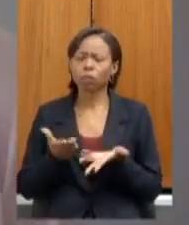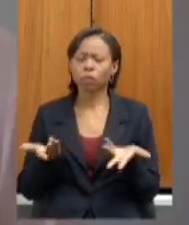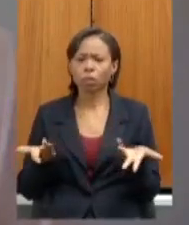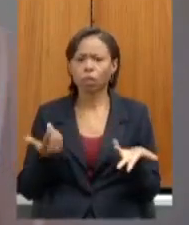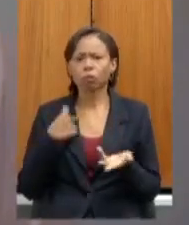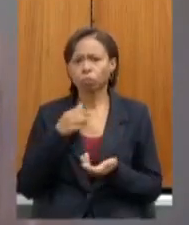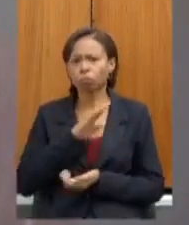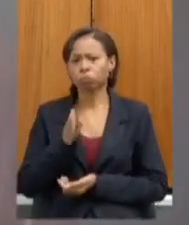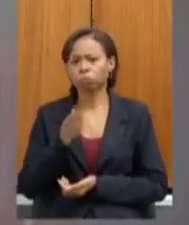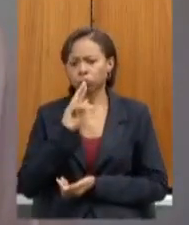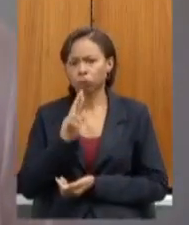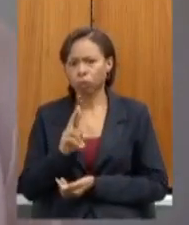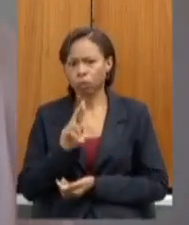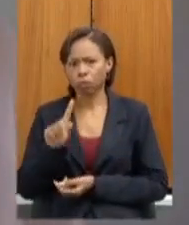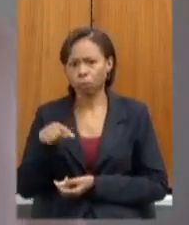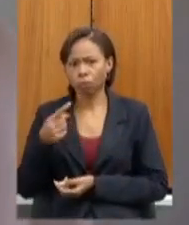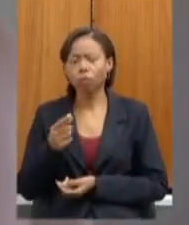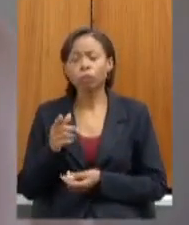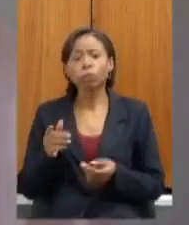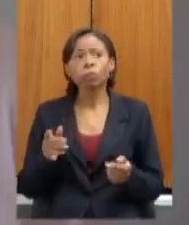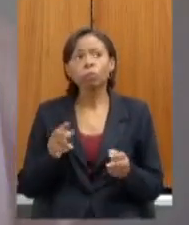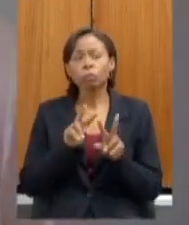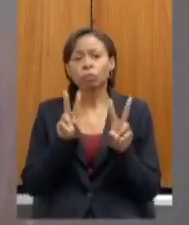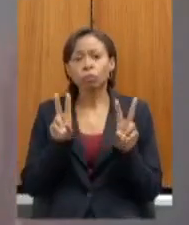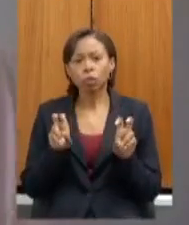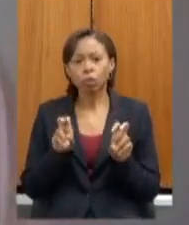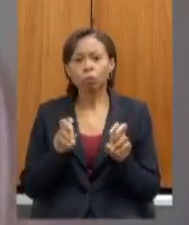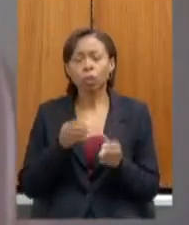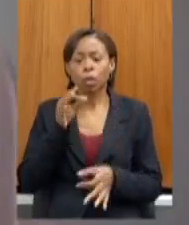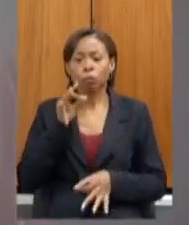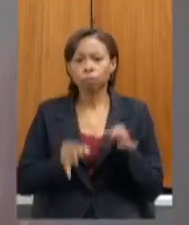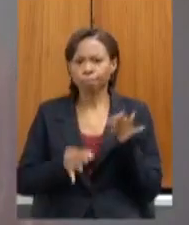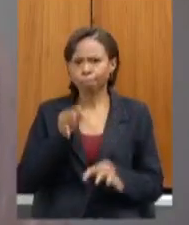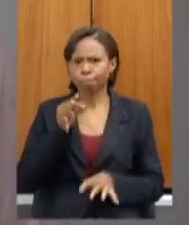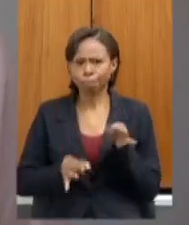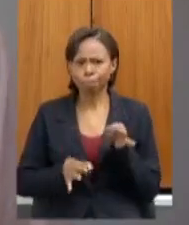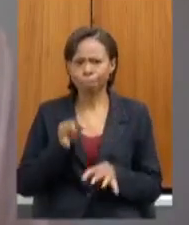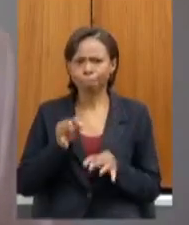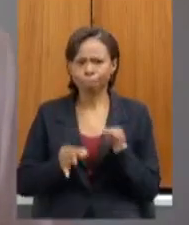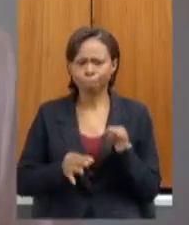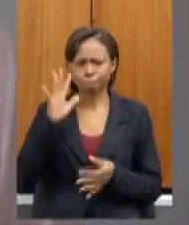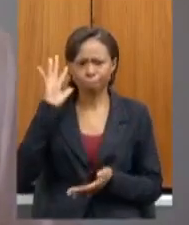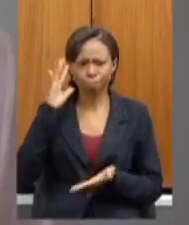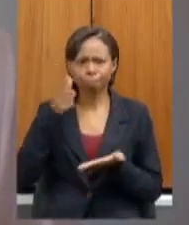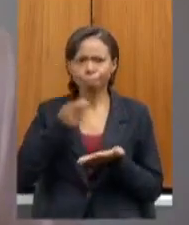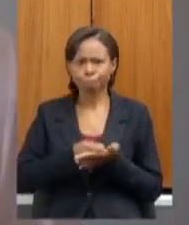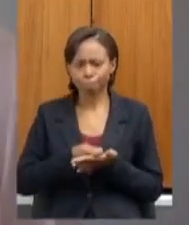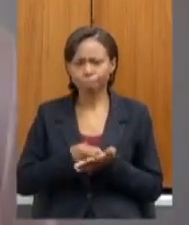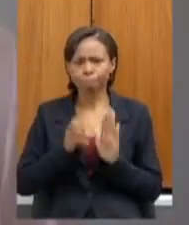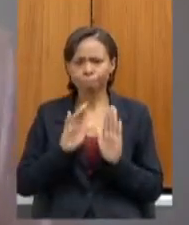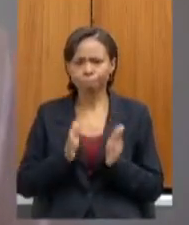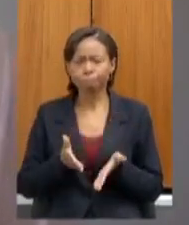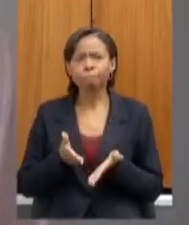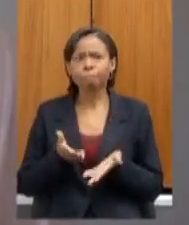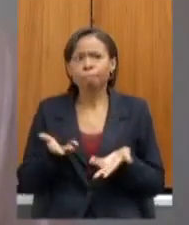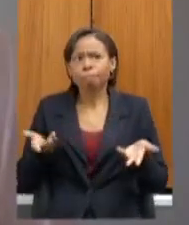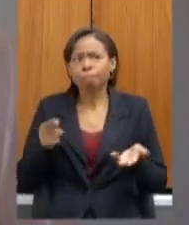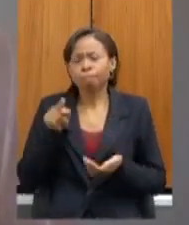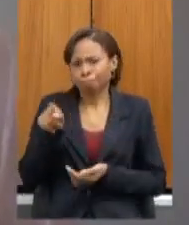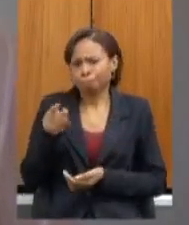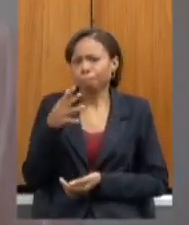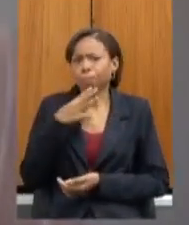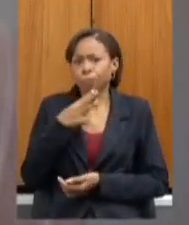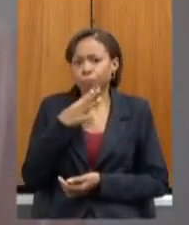também diretamente em relação a decisão judicial o que a situação a senhora a senhora